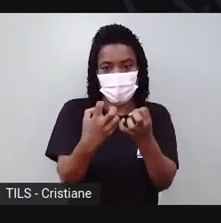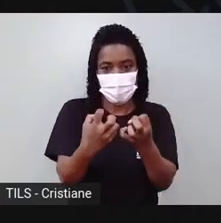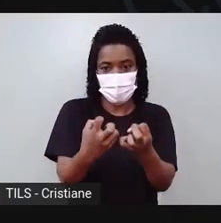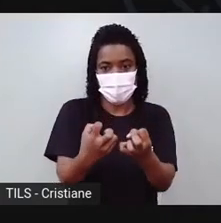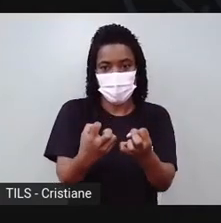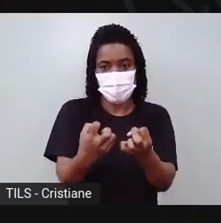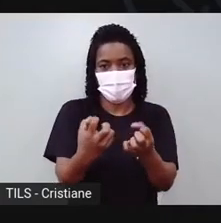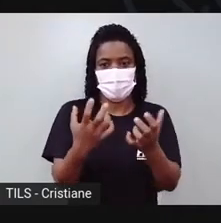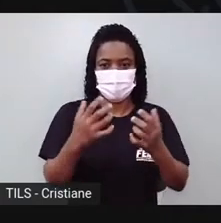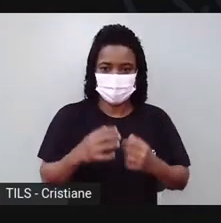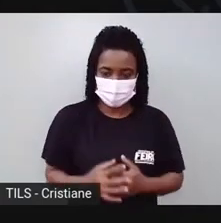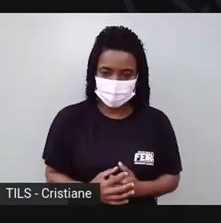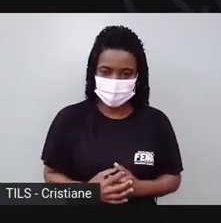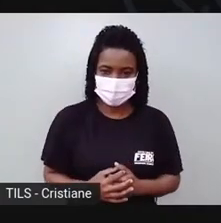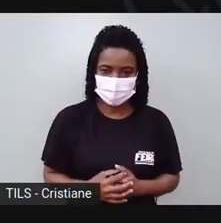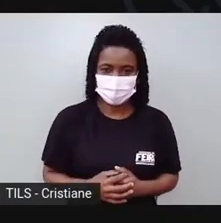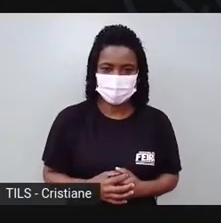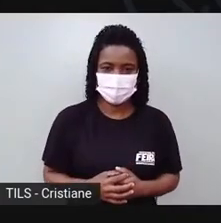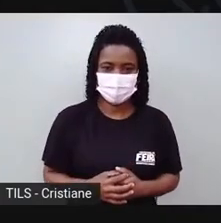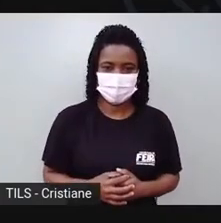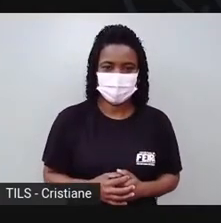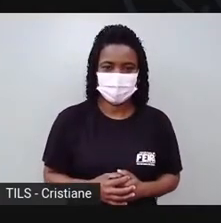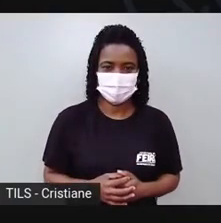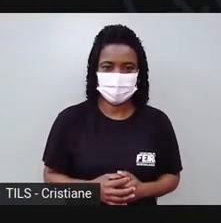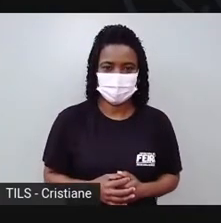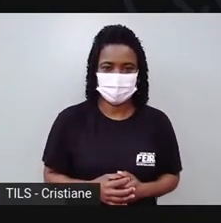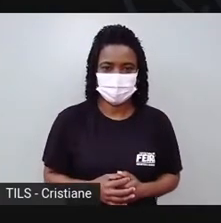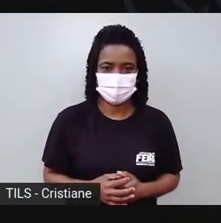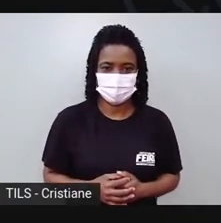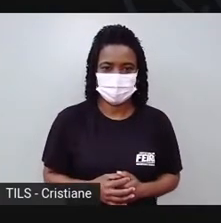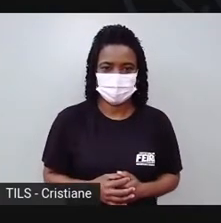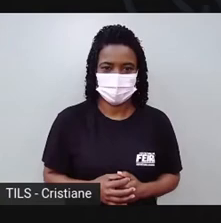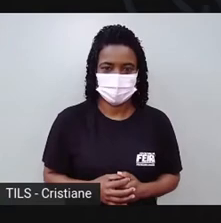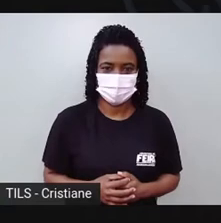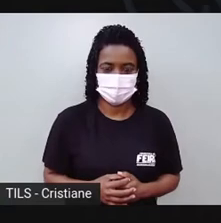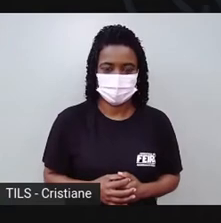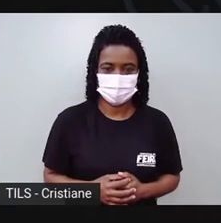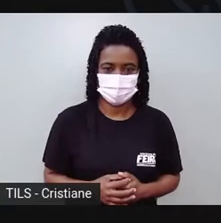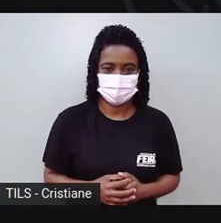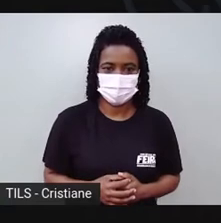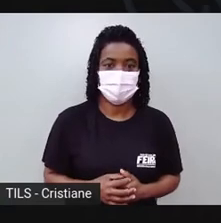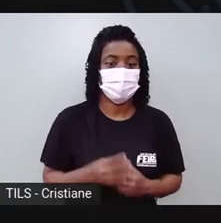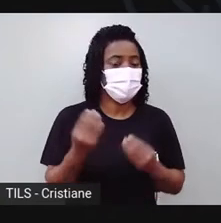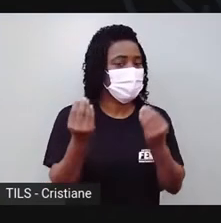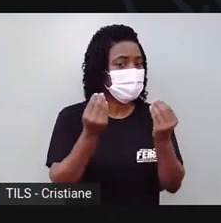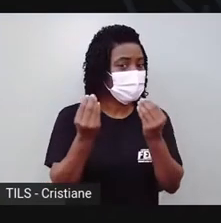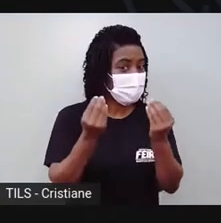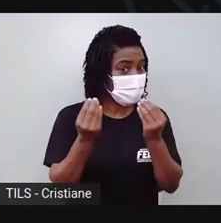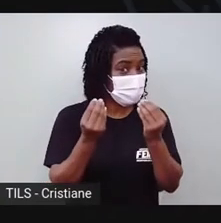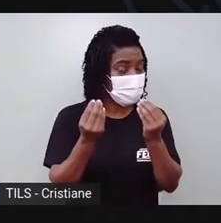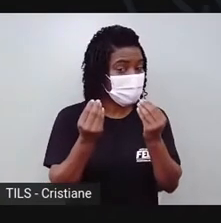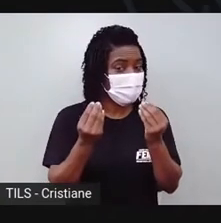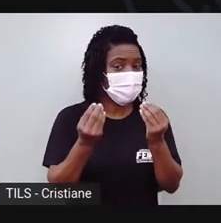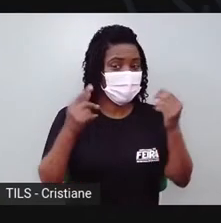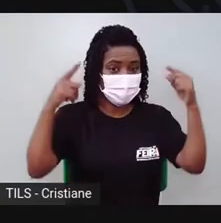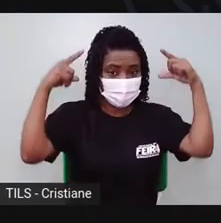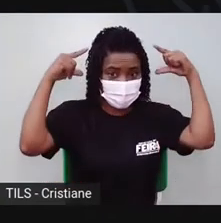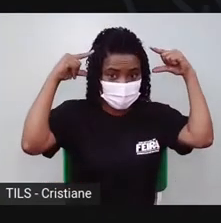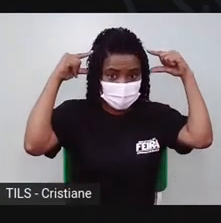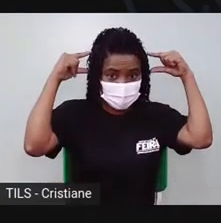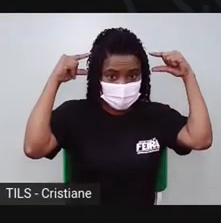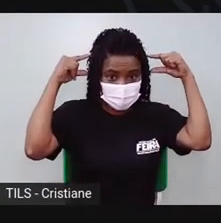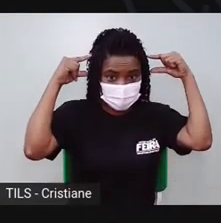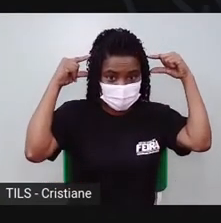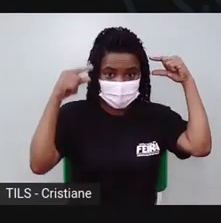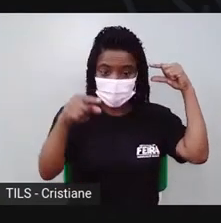Aí, pronto. Fez aqui. Como é que a gente vai fazer a orelhinha? a gente vai fazer um triângulo. gente aperta aqui, ó.